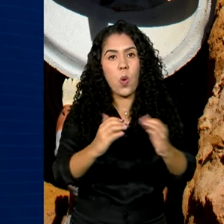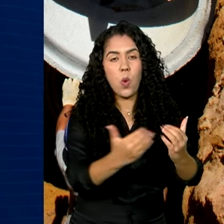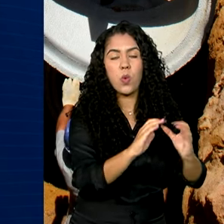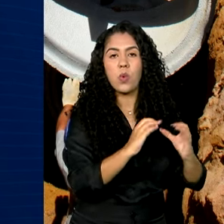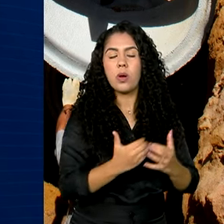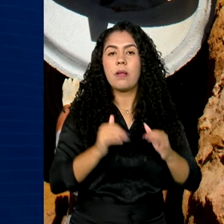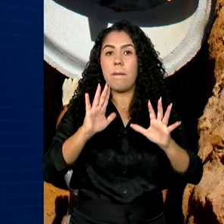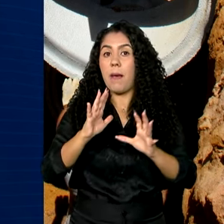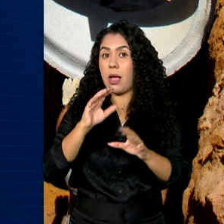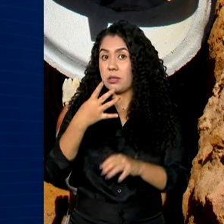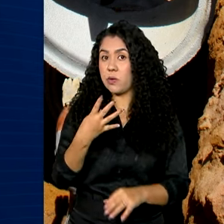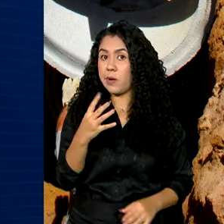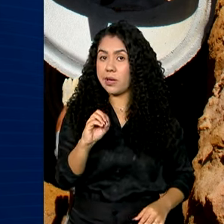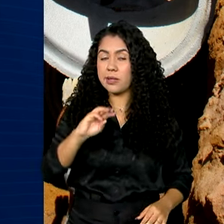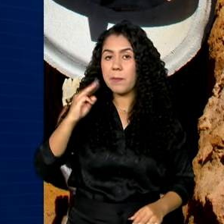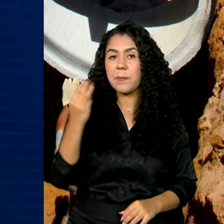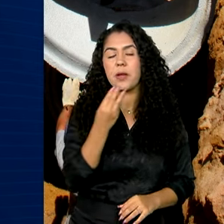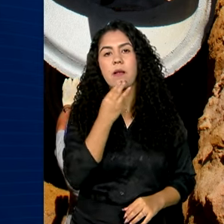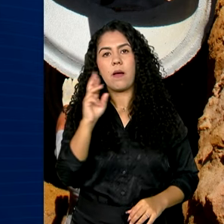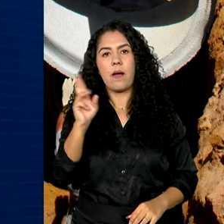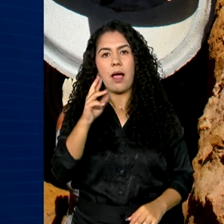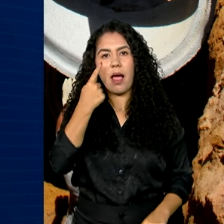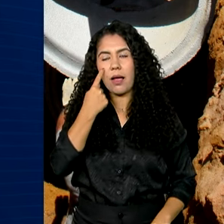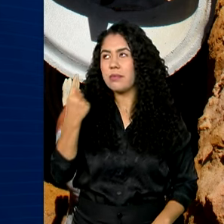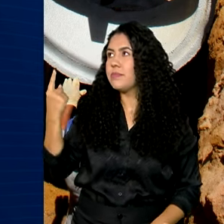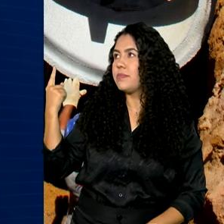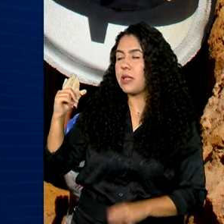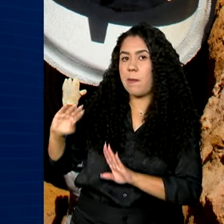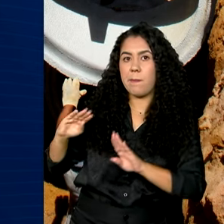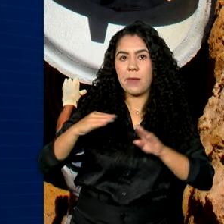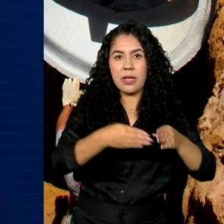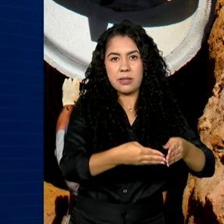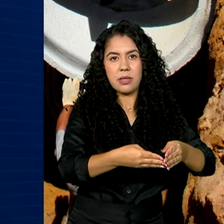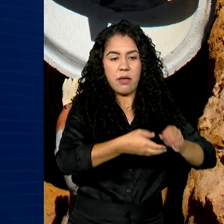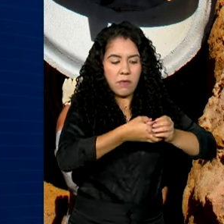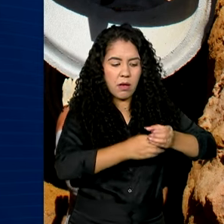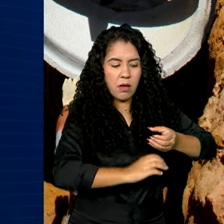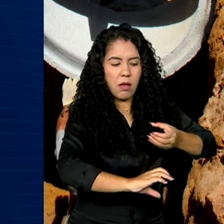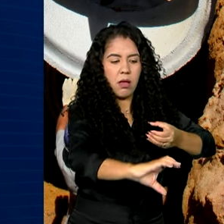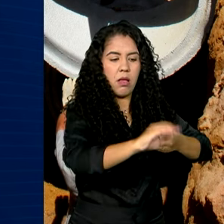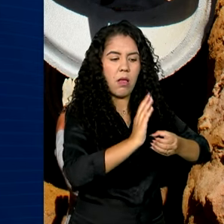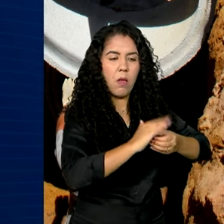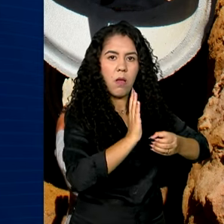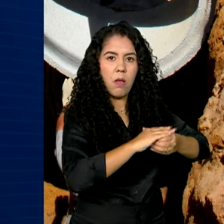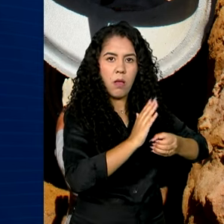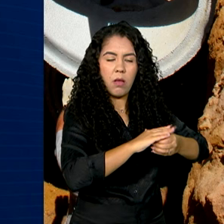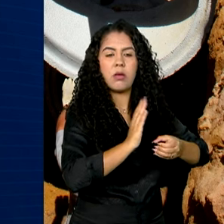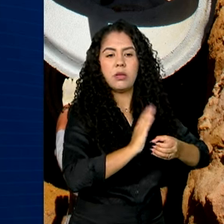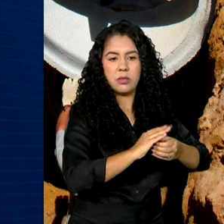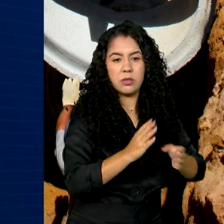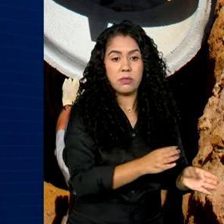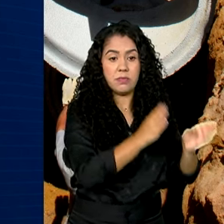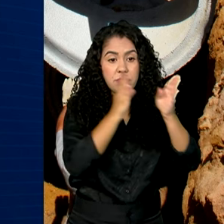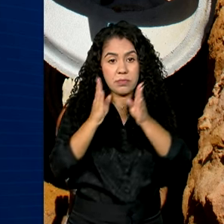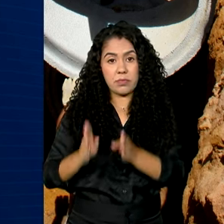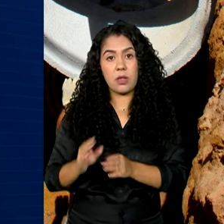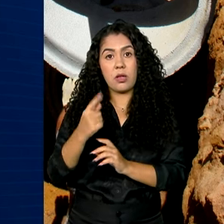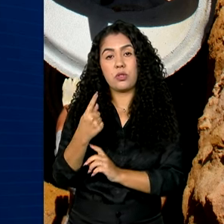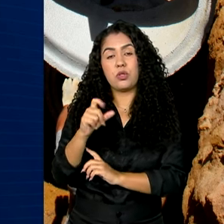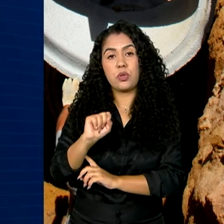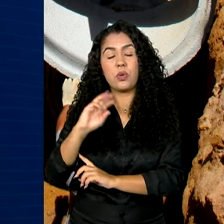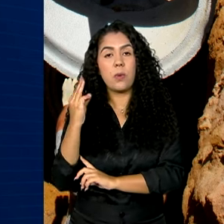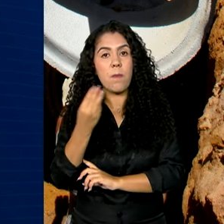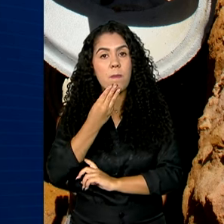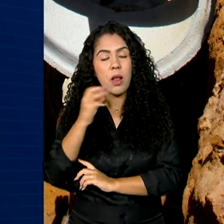milhões e 900 mil reais vão para saneamento e outros 18 milhões e 700 mil reais vão